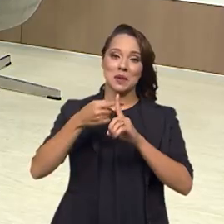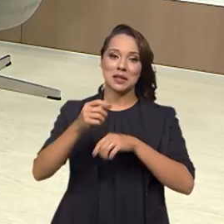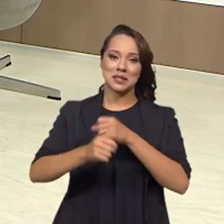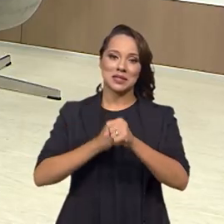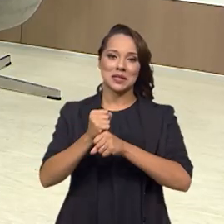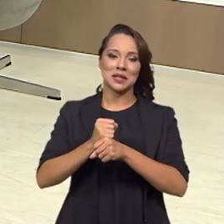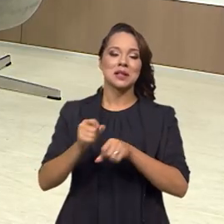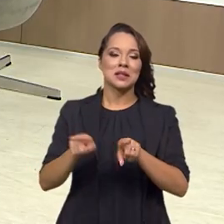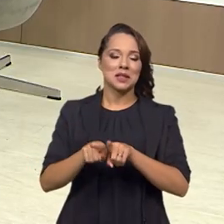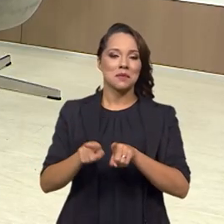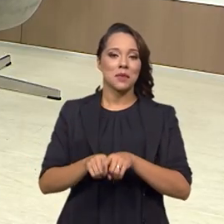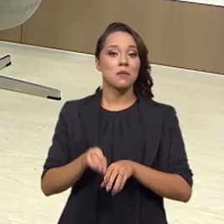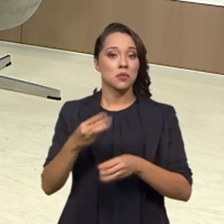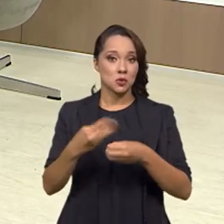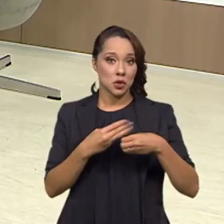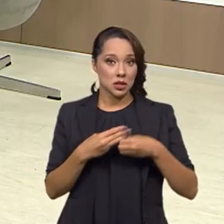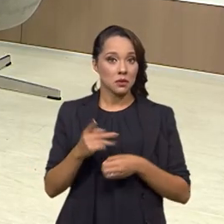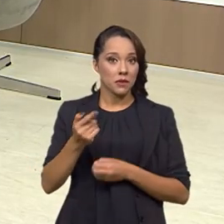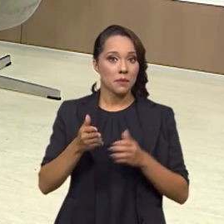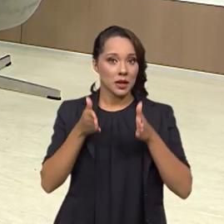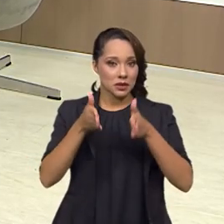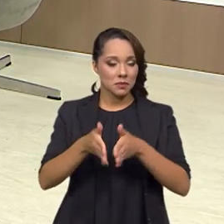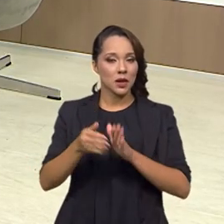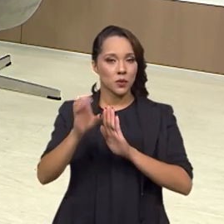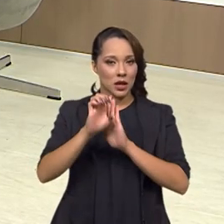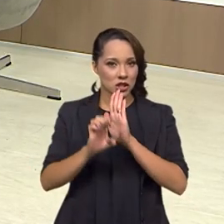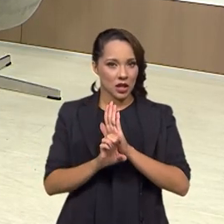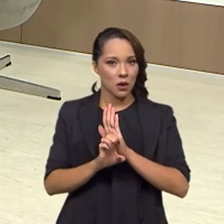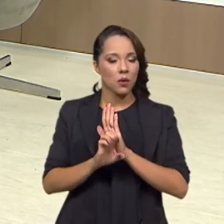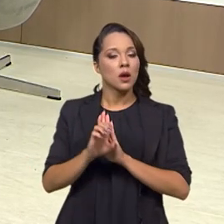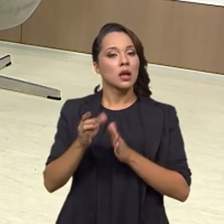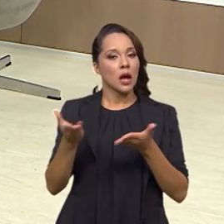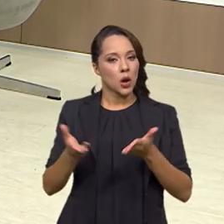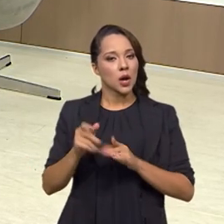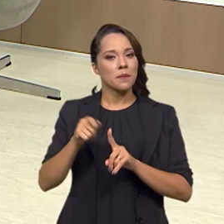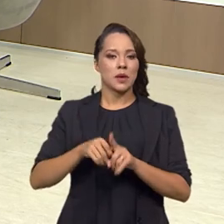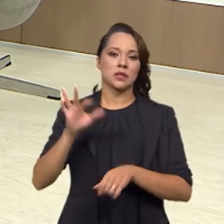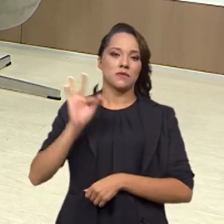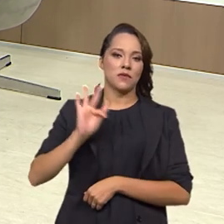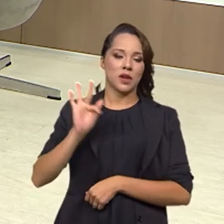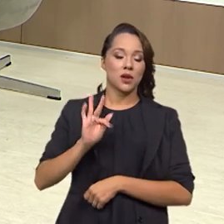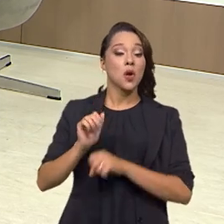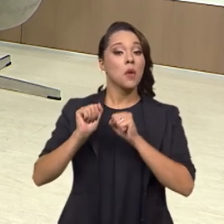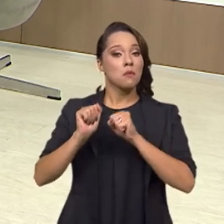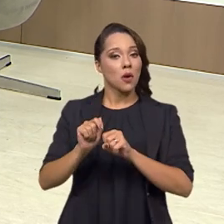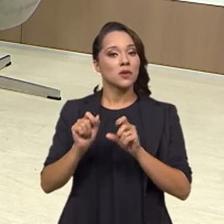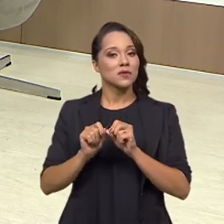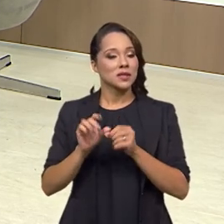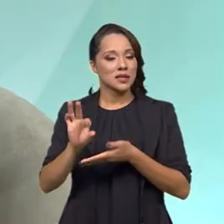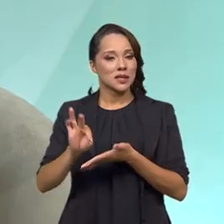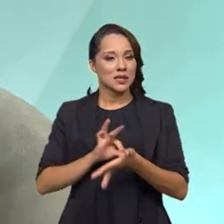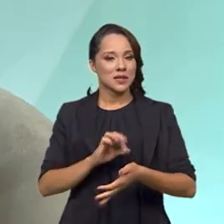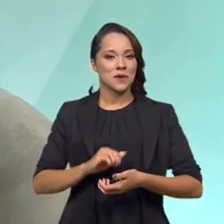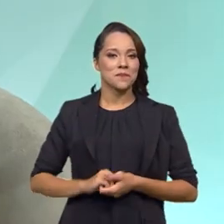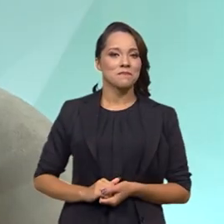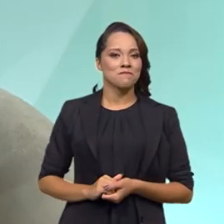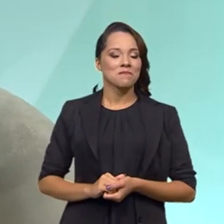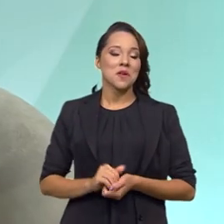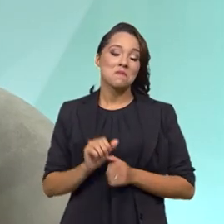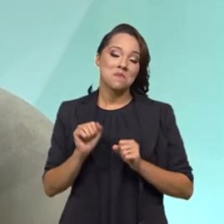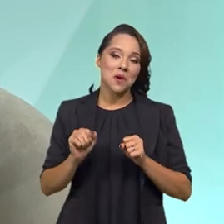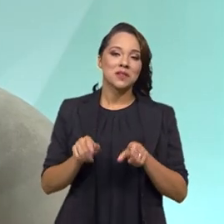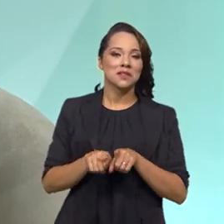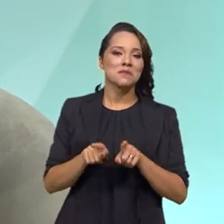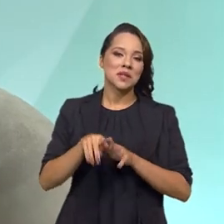ano, para aqueles municípios que vão participar do edital, que também vai sair agora em fevereiro, possam fazer a sua inscrição e, quem sabe,